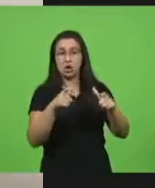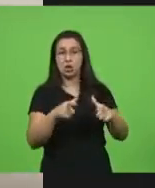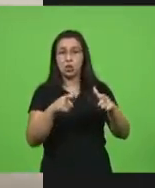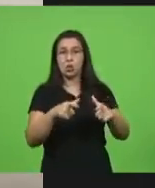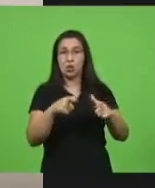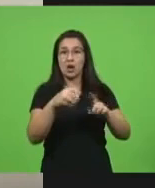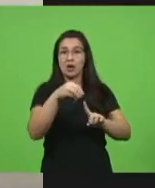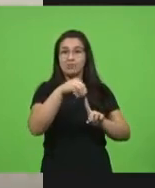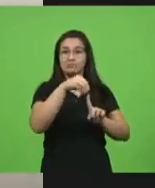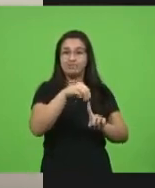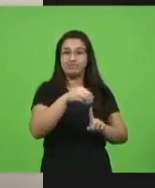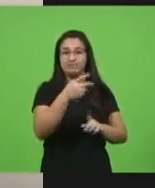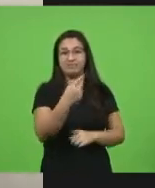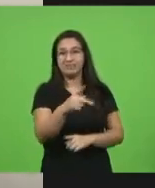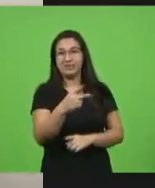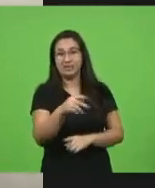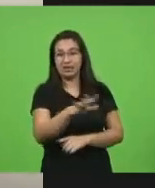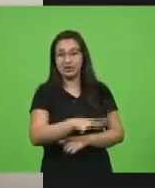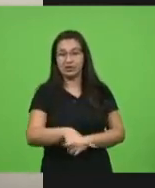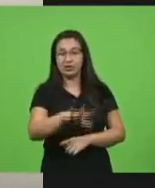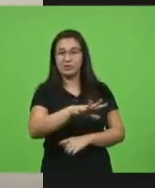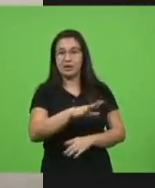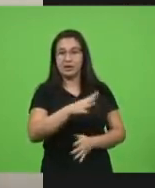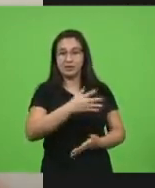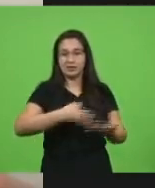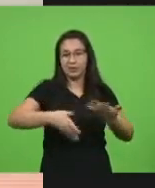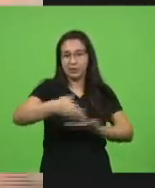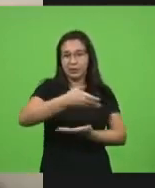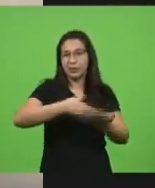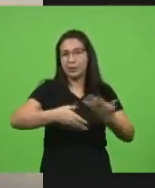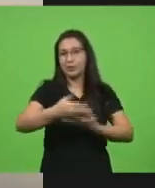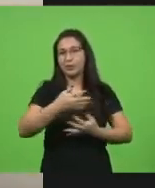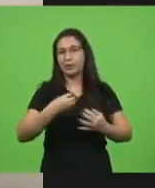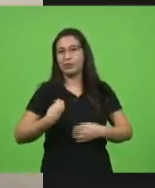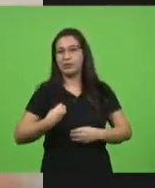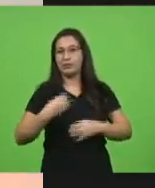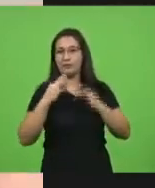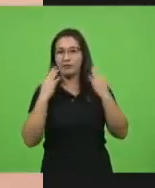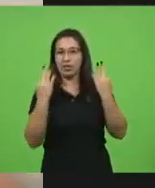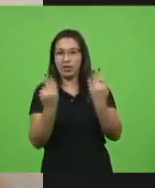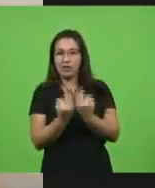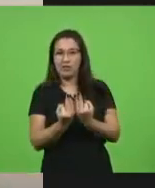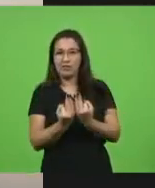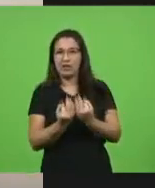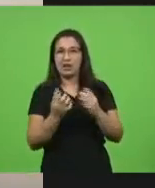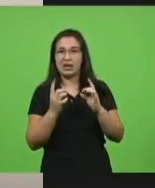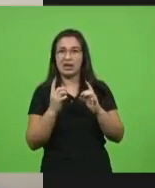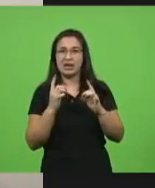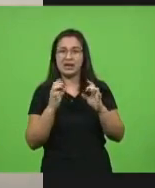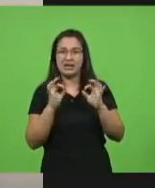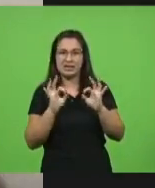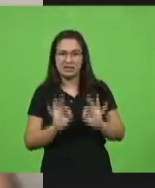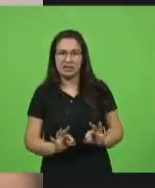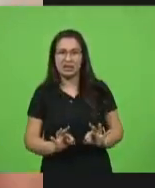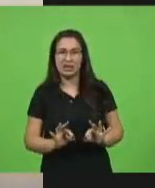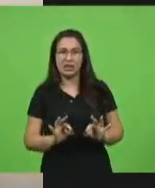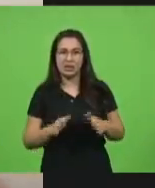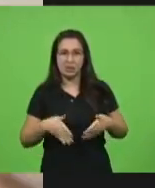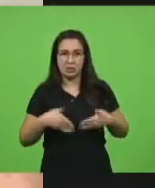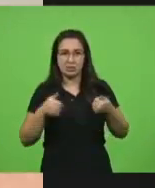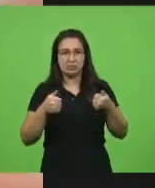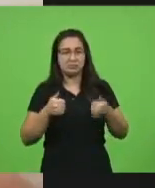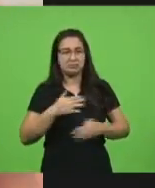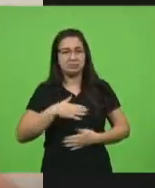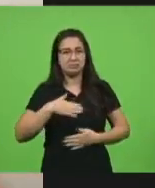É o espaço da convivência familiar. É o espaço da dignidade, do bem-estar da